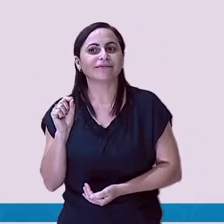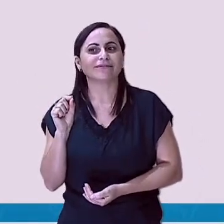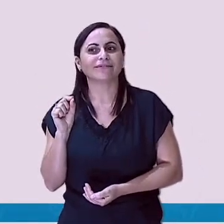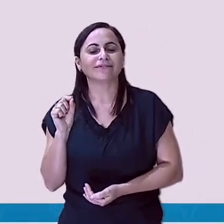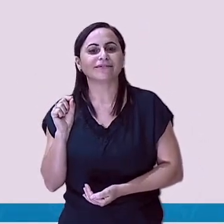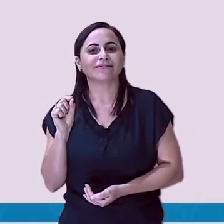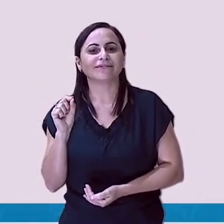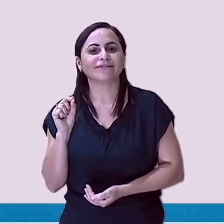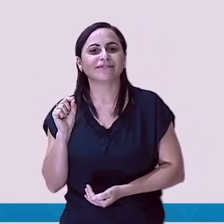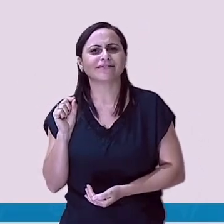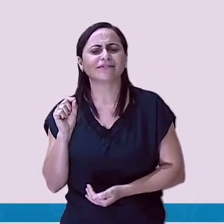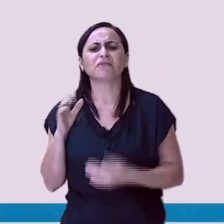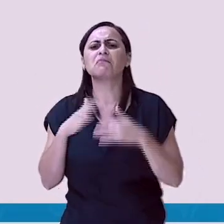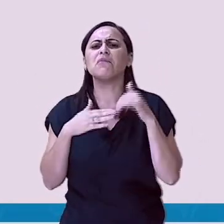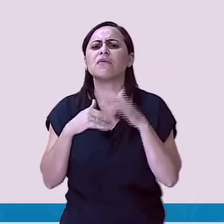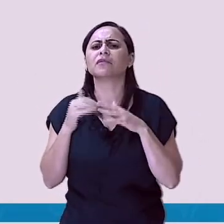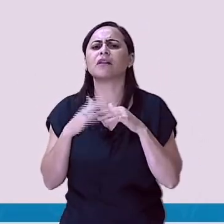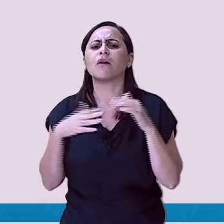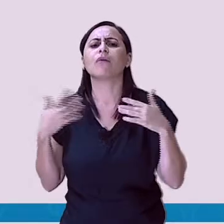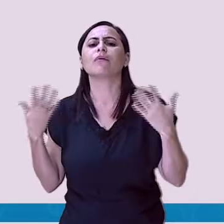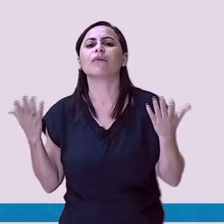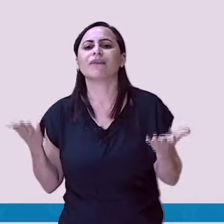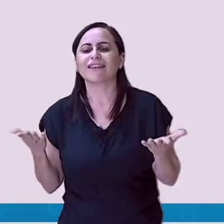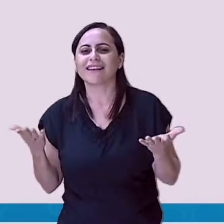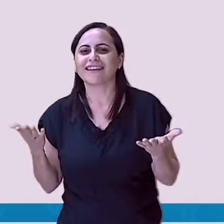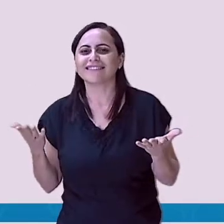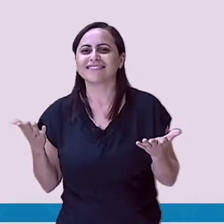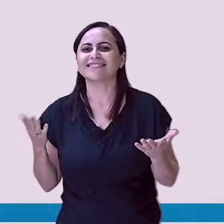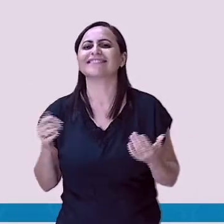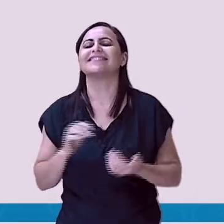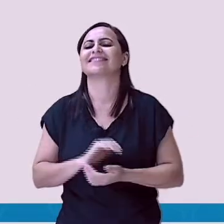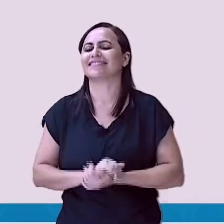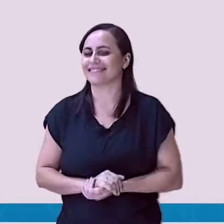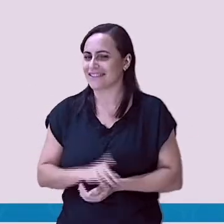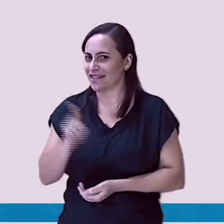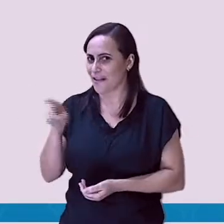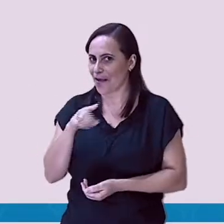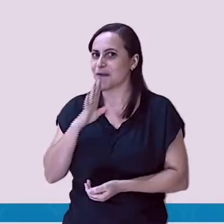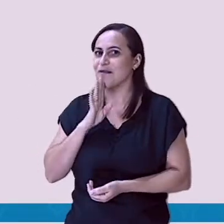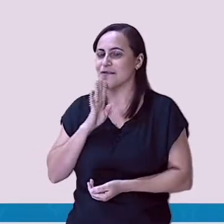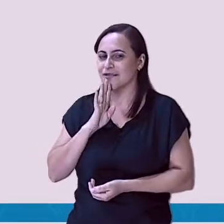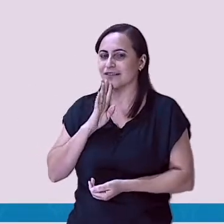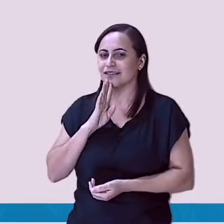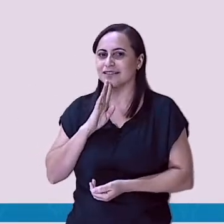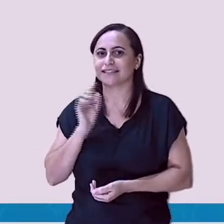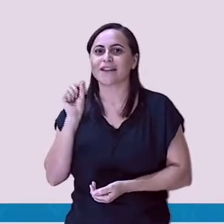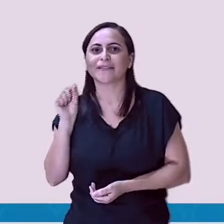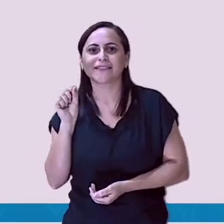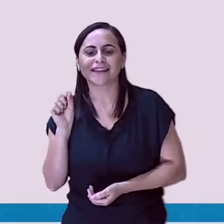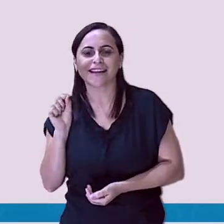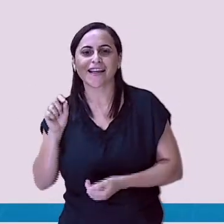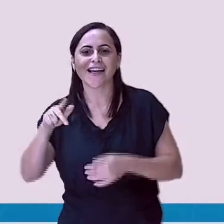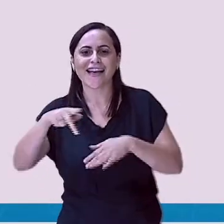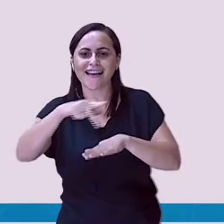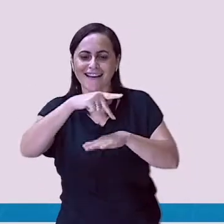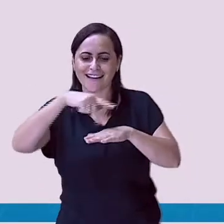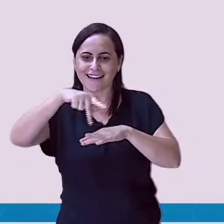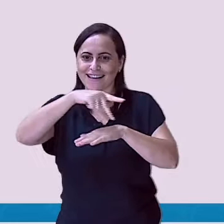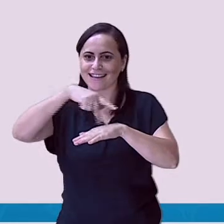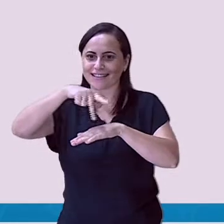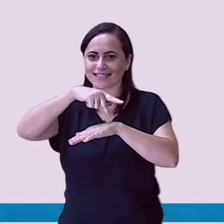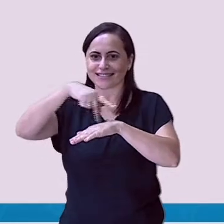E esta? Que profissão é esta? Isso! Esta vocês conhecem. É uma bailarina.